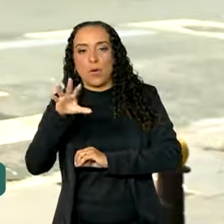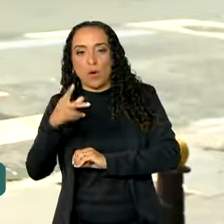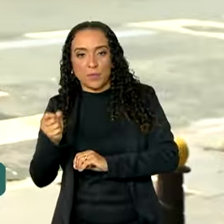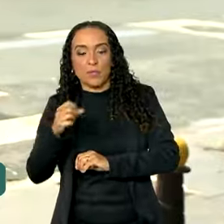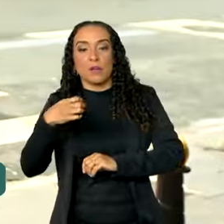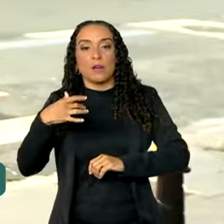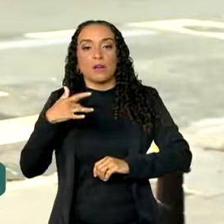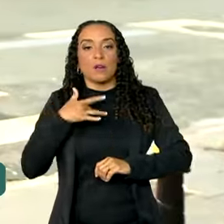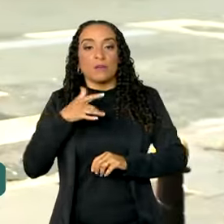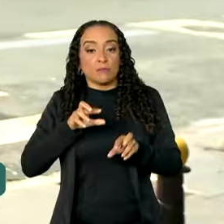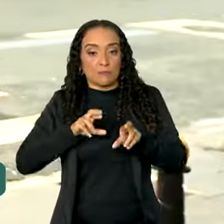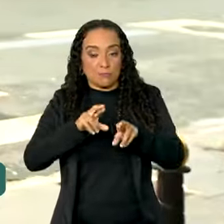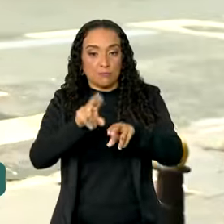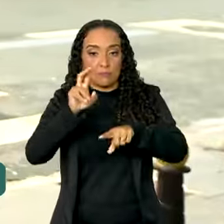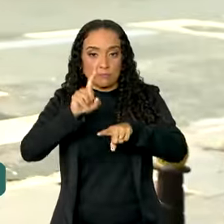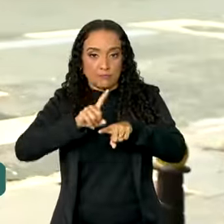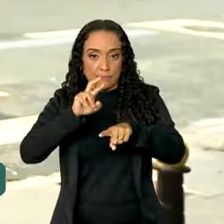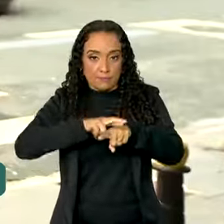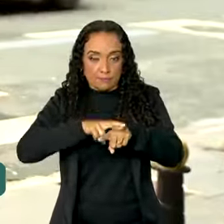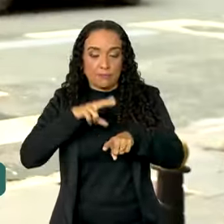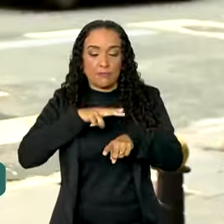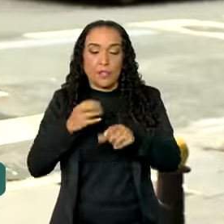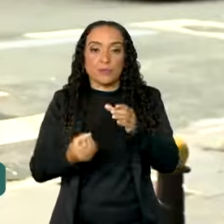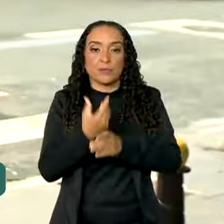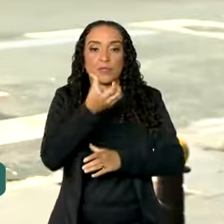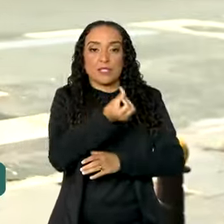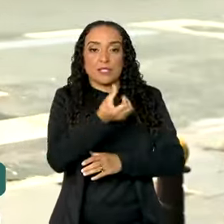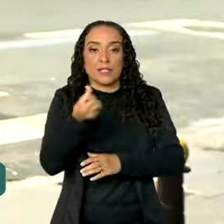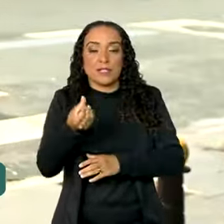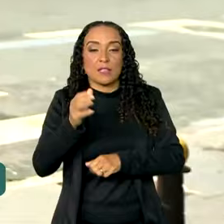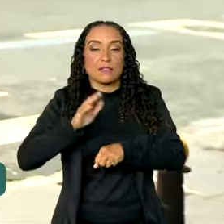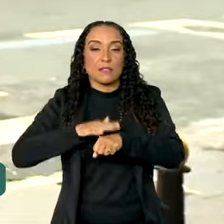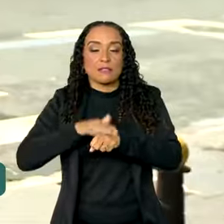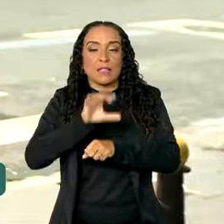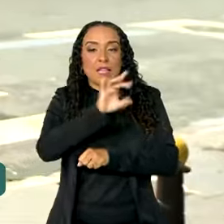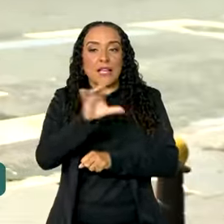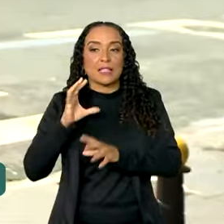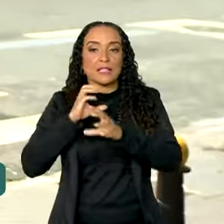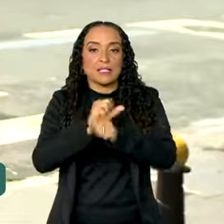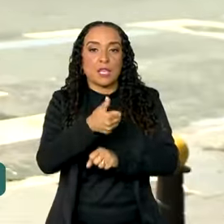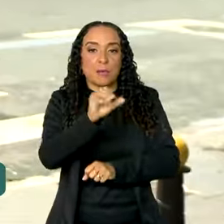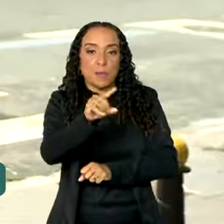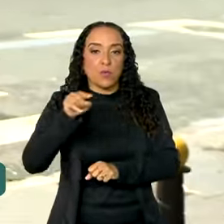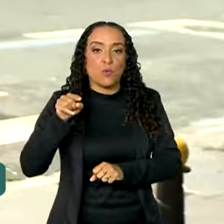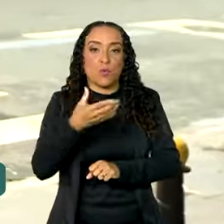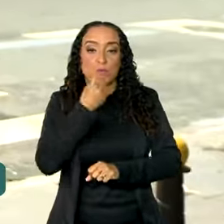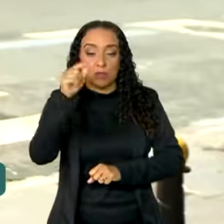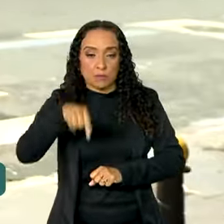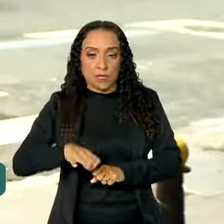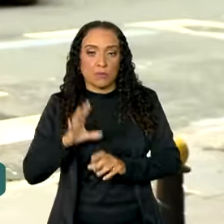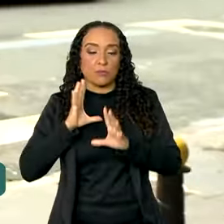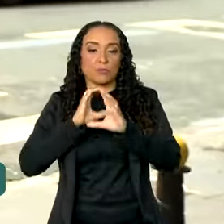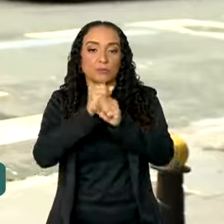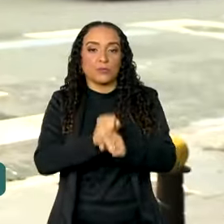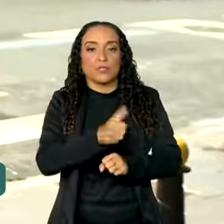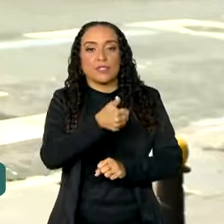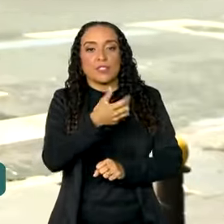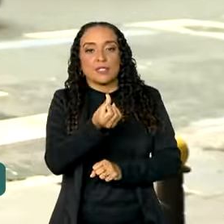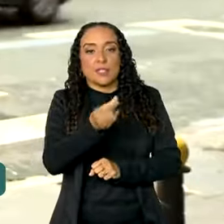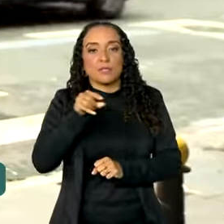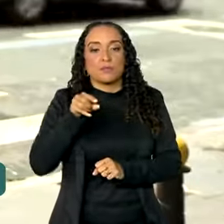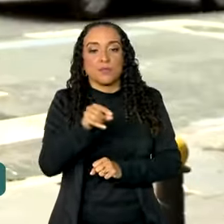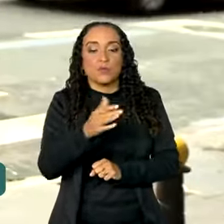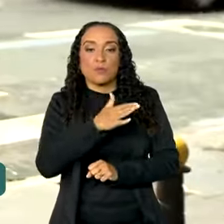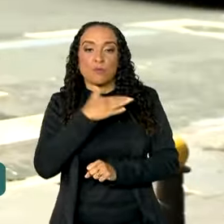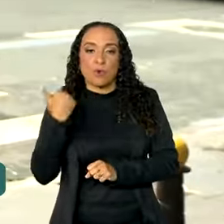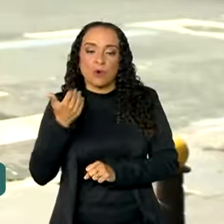câncer de próstata causa 67 casos para cada 100 mil homens no Brasil. No total, são 16 mil